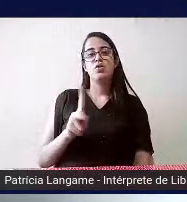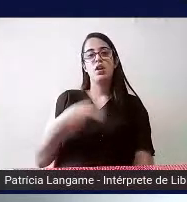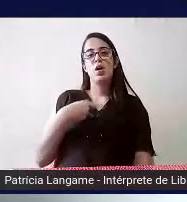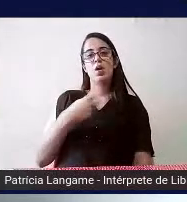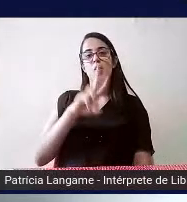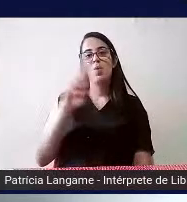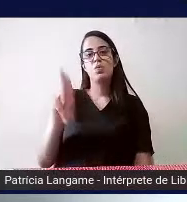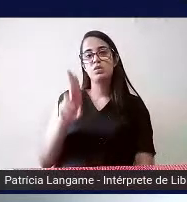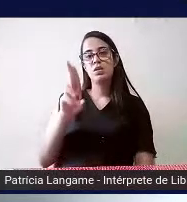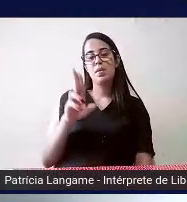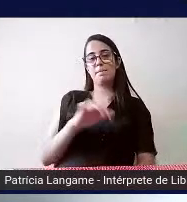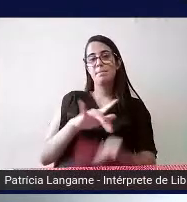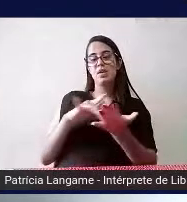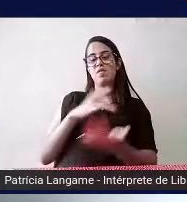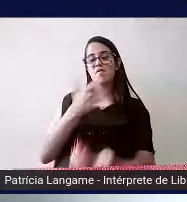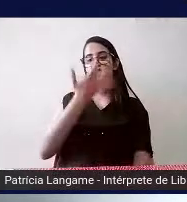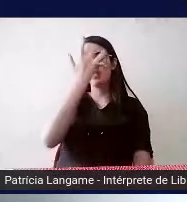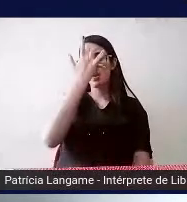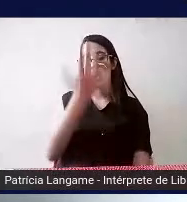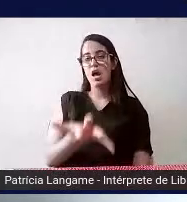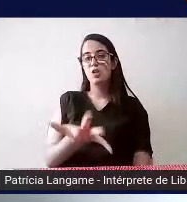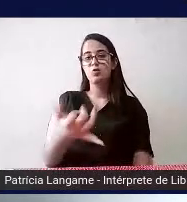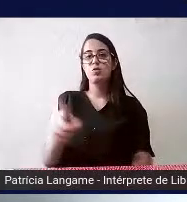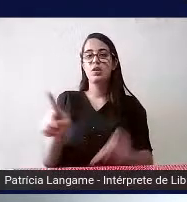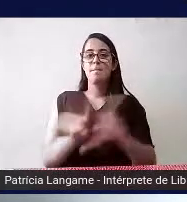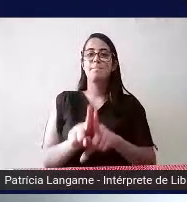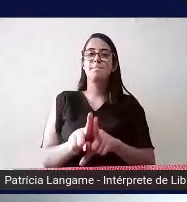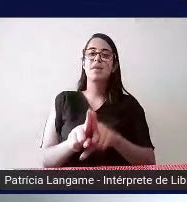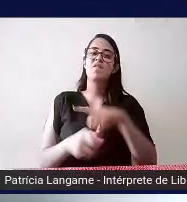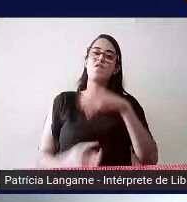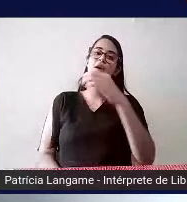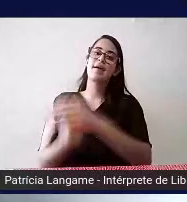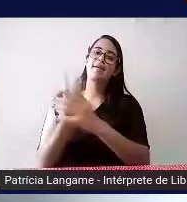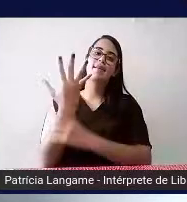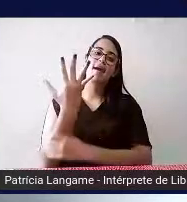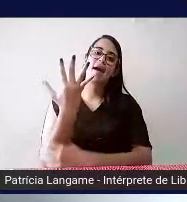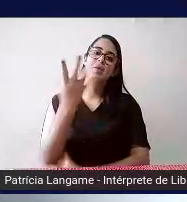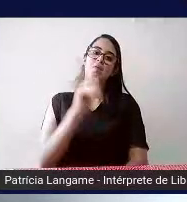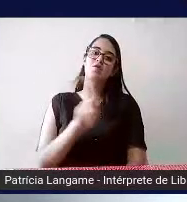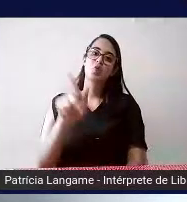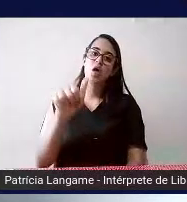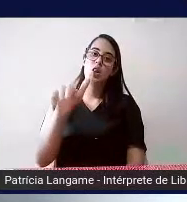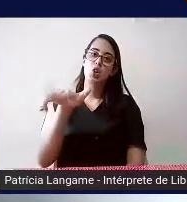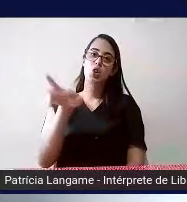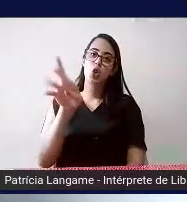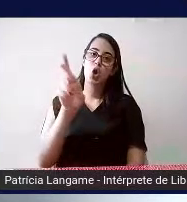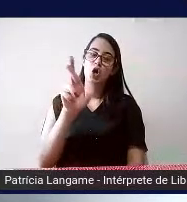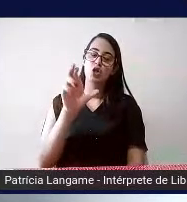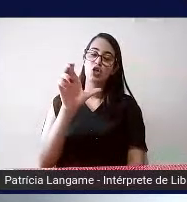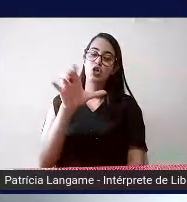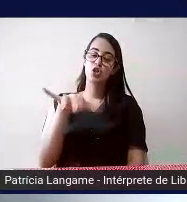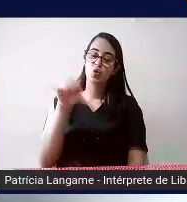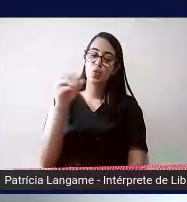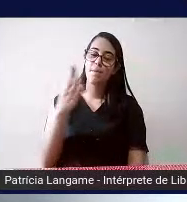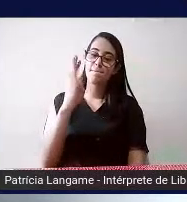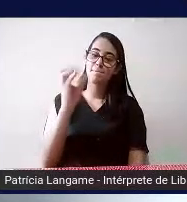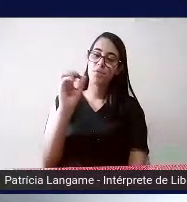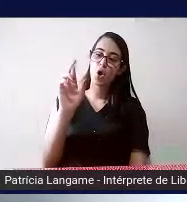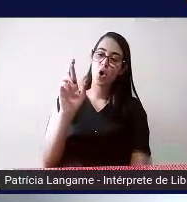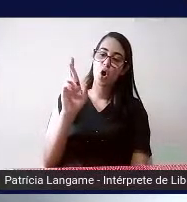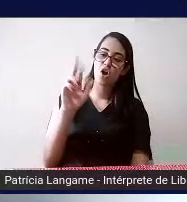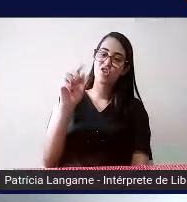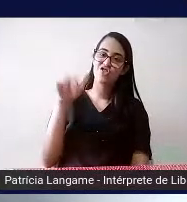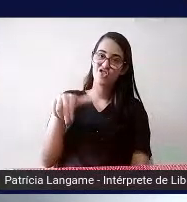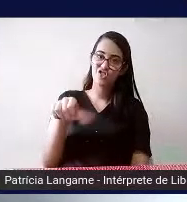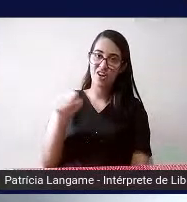chamado braile fácil que também foi desenvolvido pelo professor Antônio Borges e a equipe dele lá no NCE quer dizer aqui no NCE